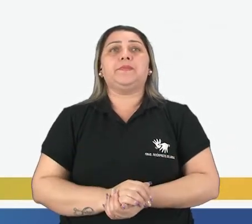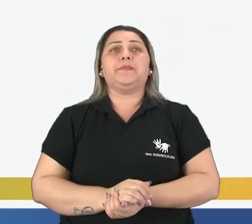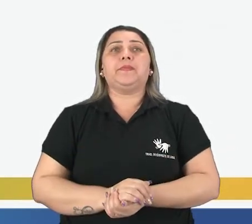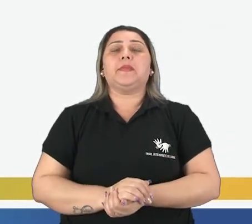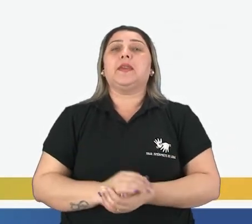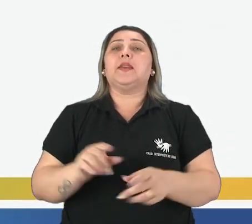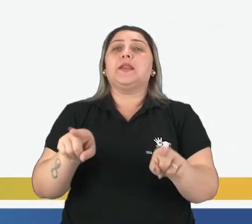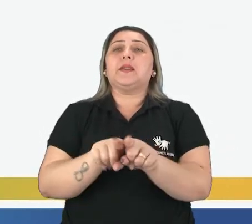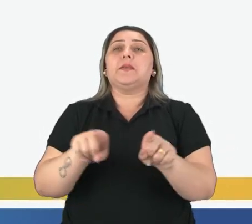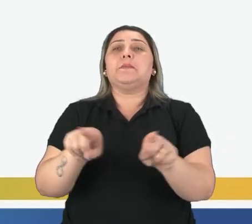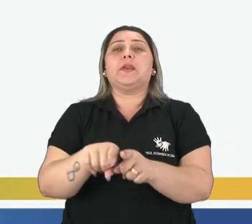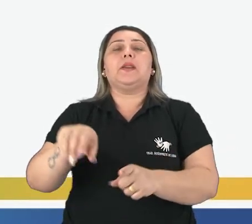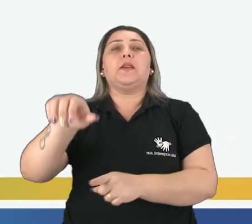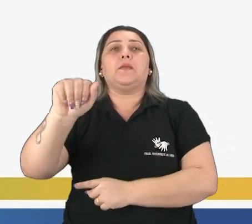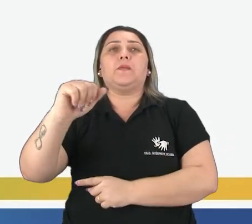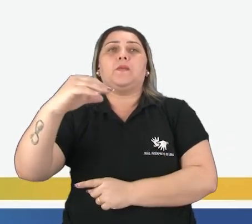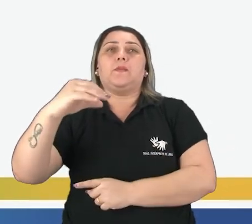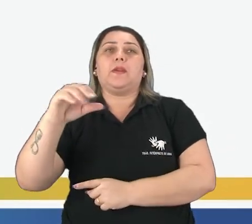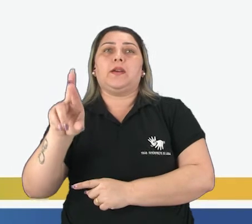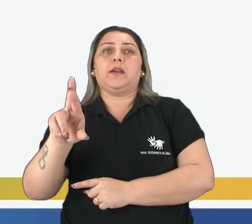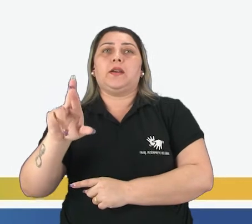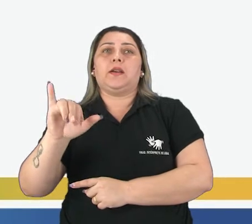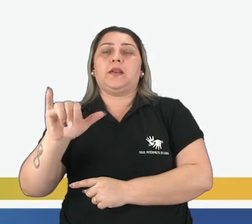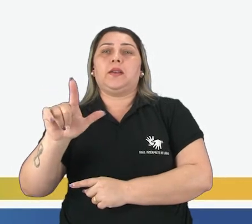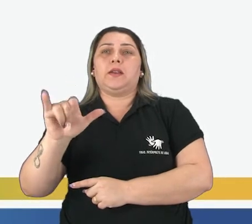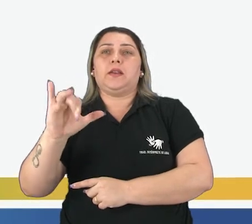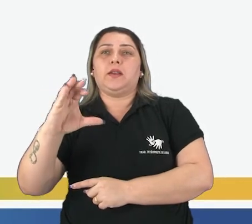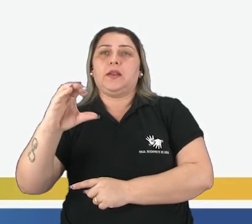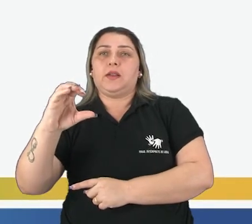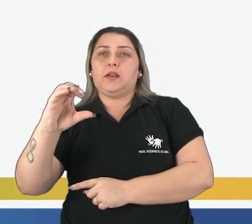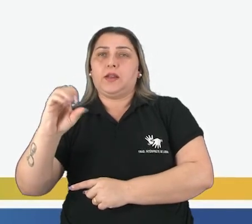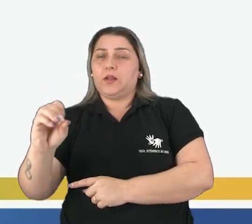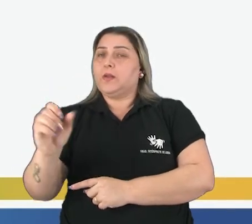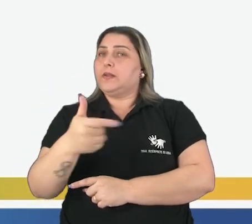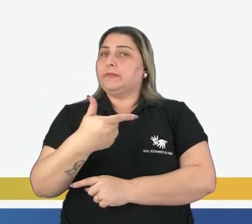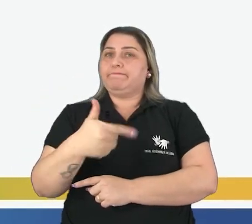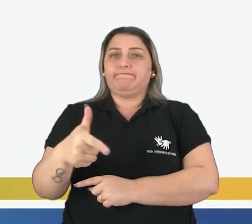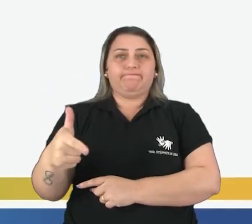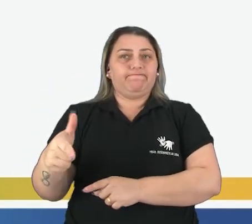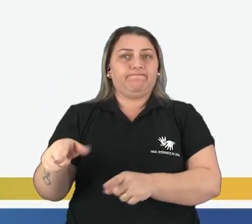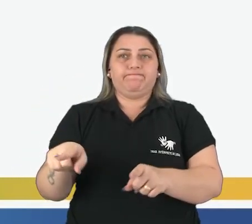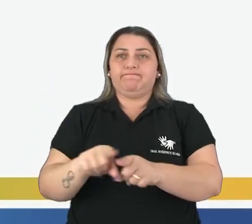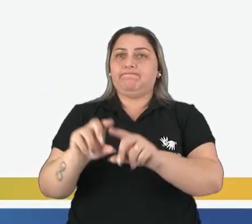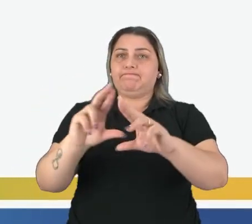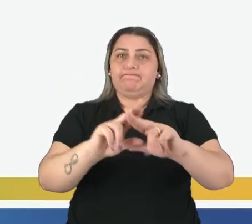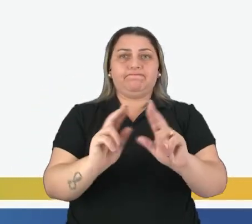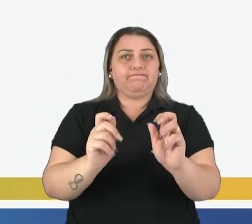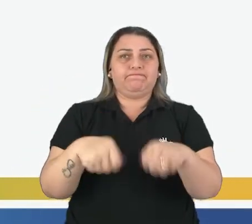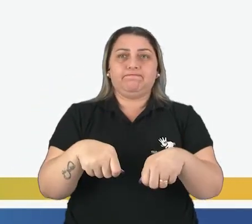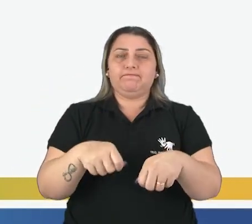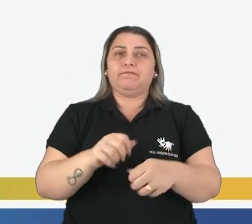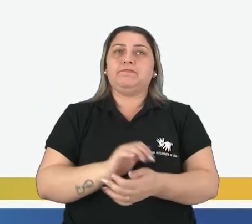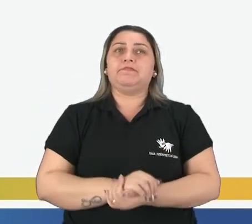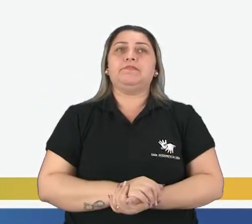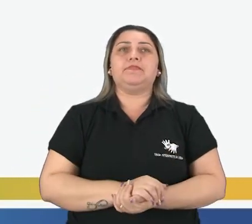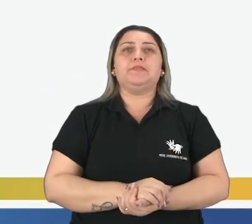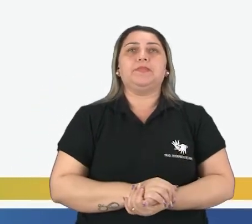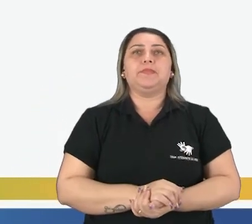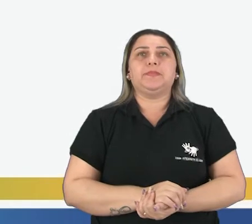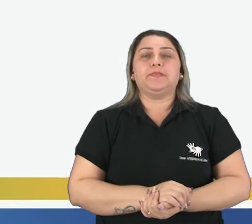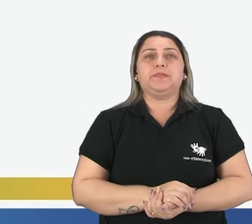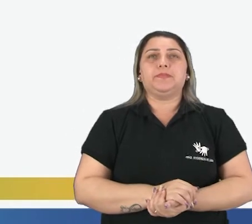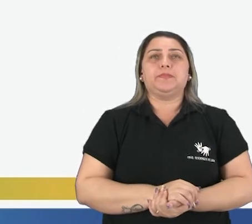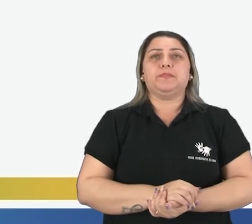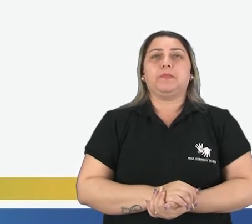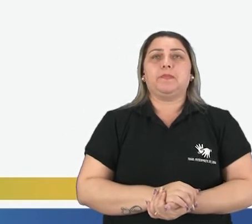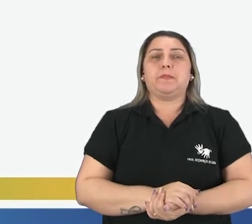As bandejas de plásticos também, aquelas bandejinhas lá de plástico, elas não são recicláveis. E nenhum tipo de acrílico